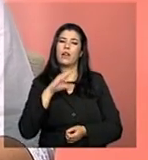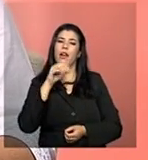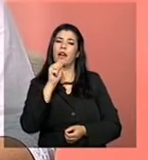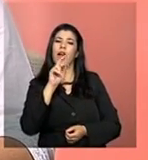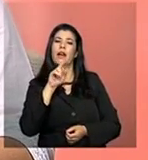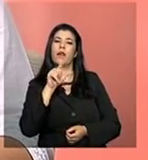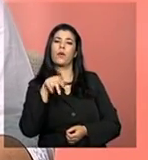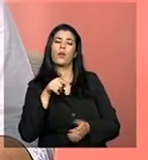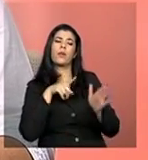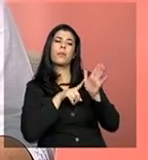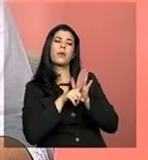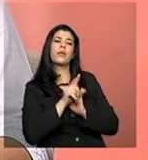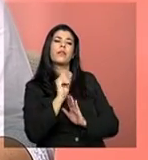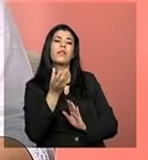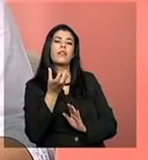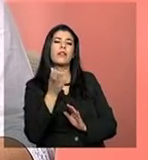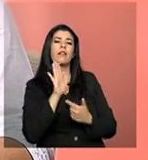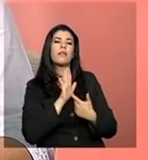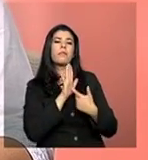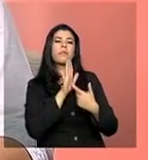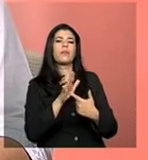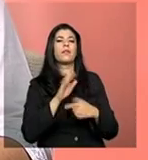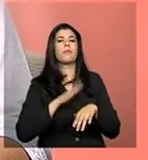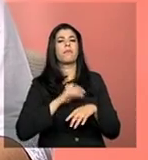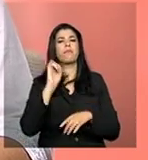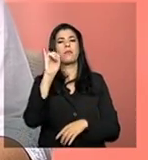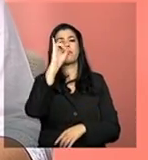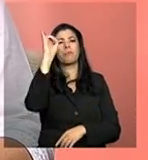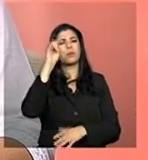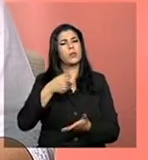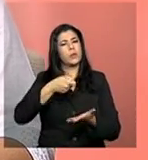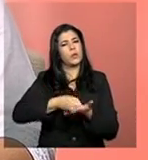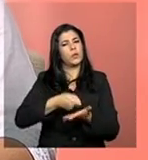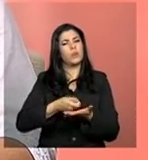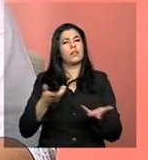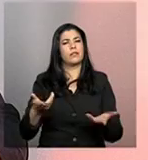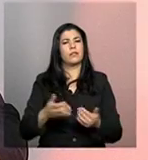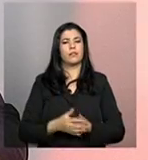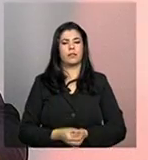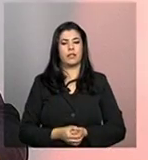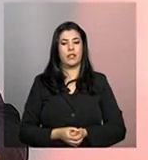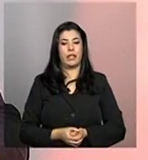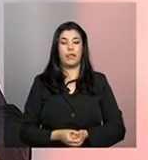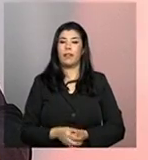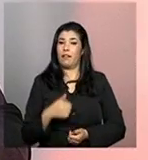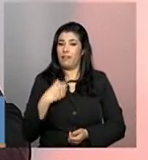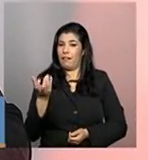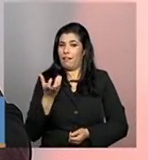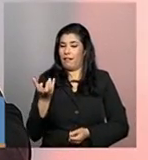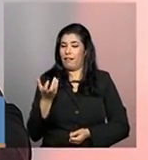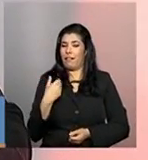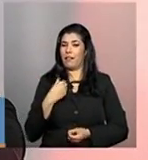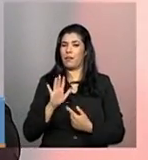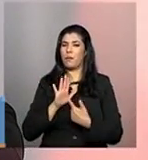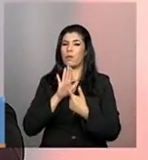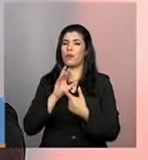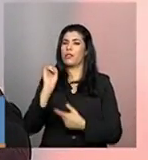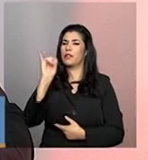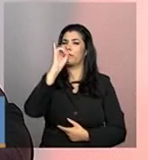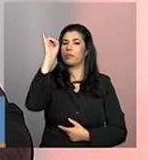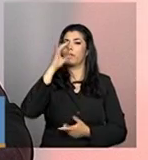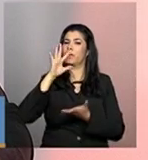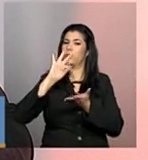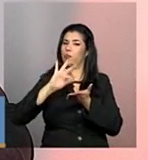de destacar aqui do que foi disso, reforçar? Olha, eu queria reforçar aqui a importância do